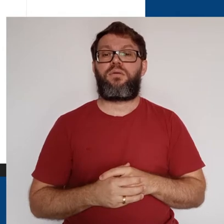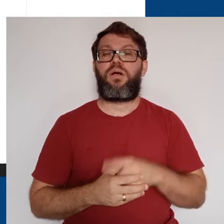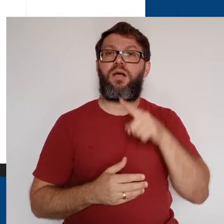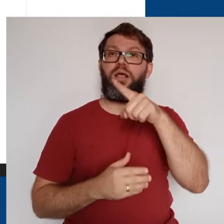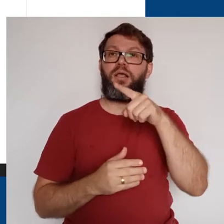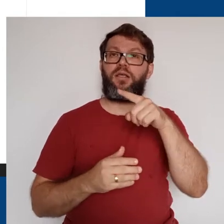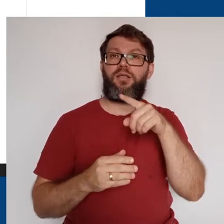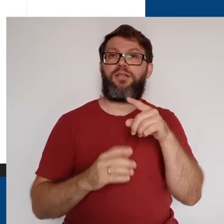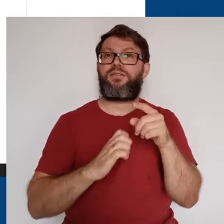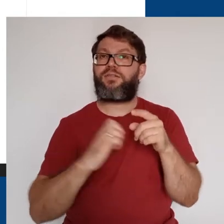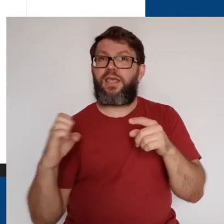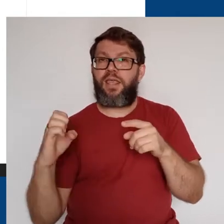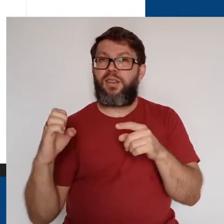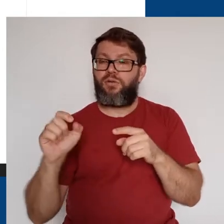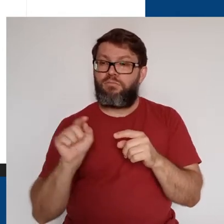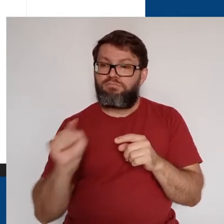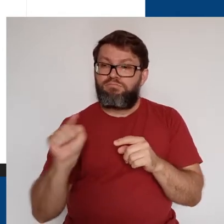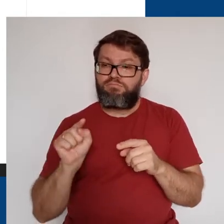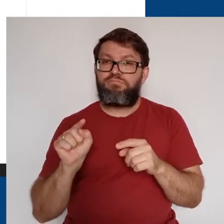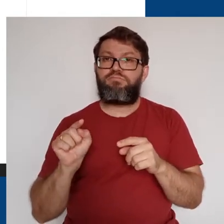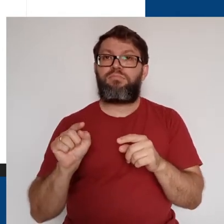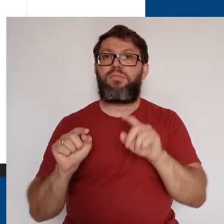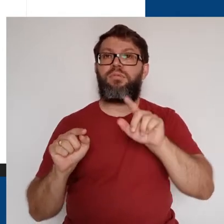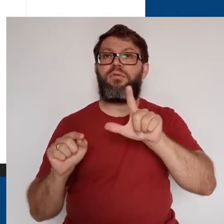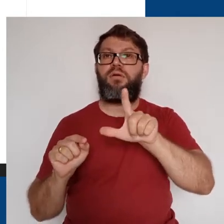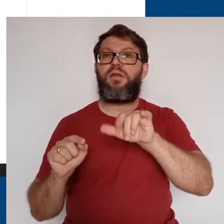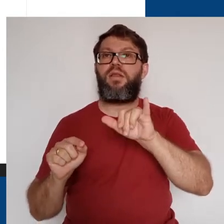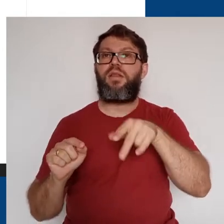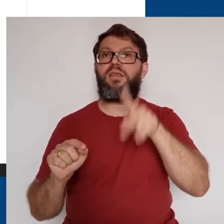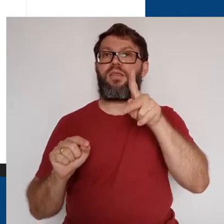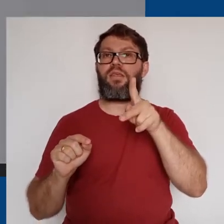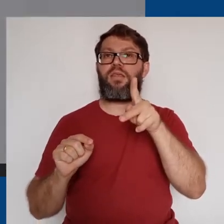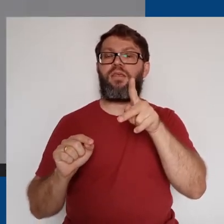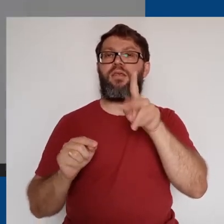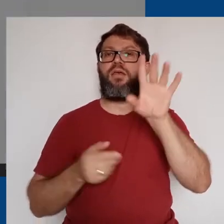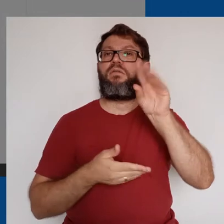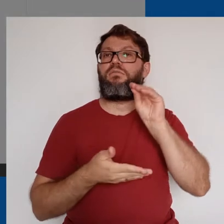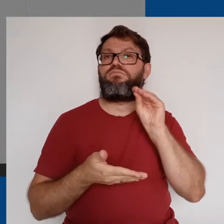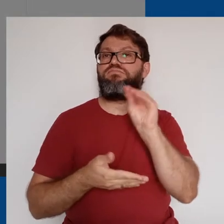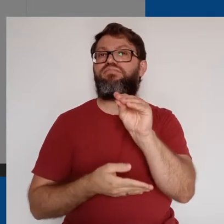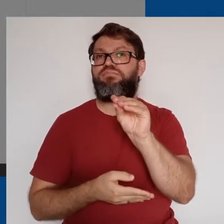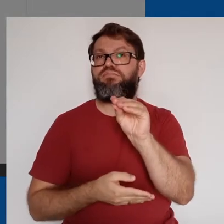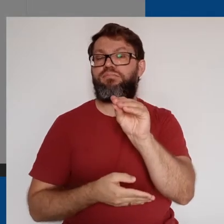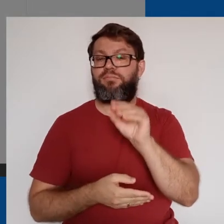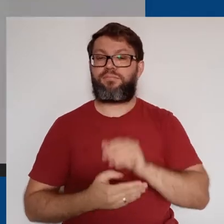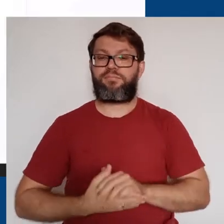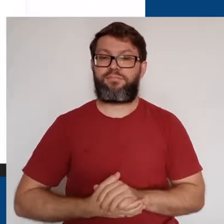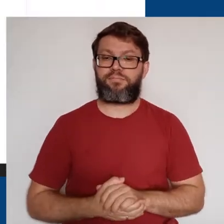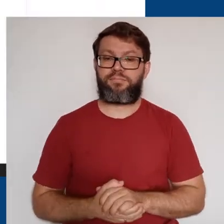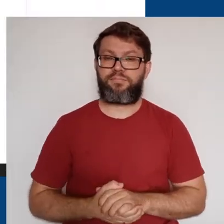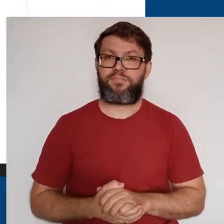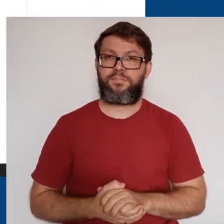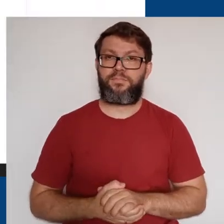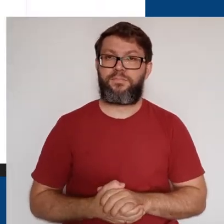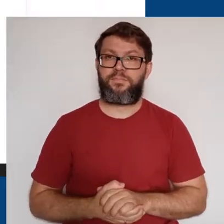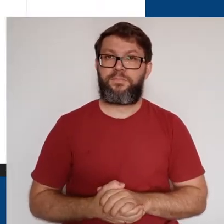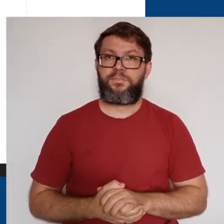canto inferior esquerdo, selecionamos Link e colamos o link dessa videoconferência.